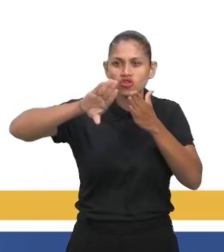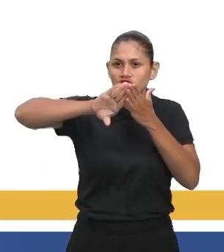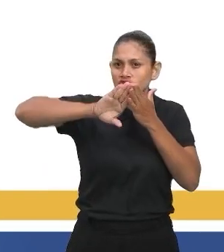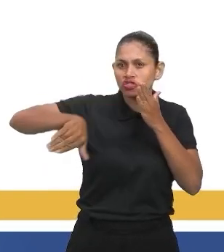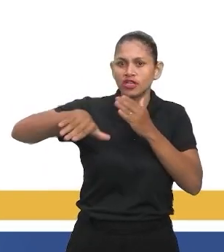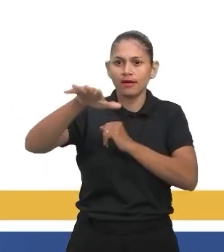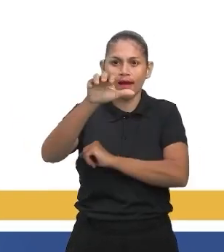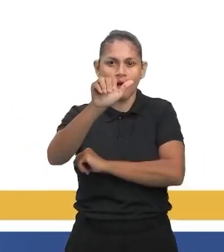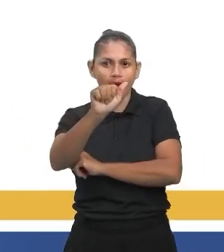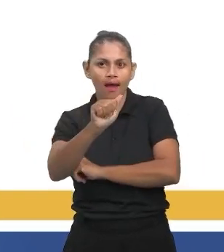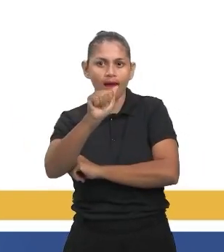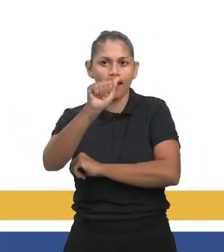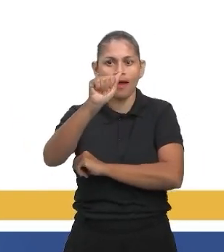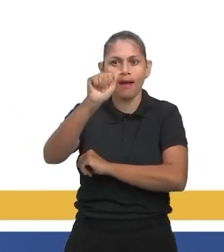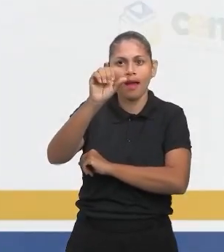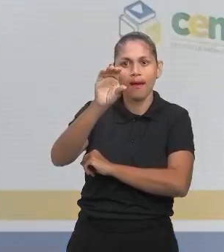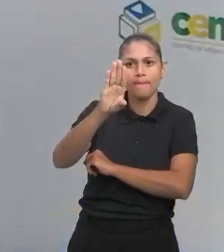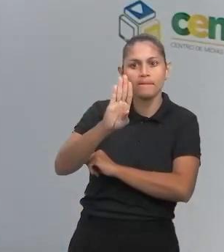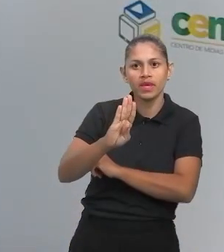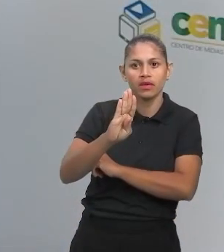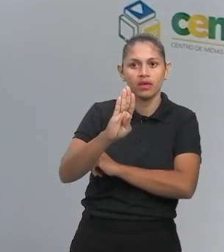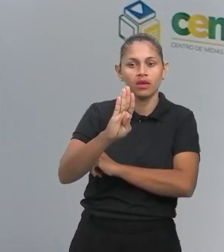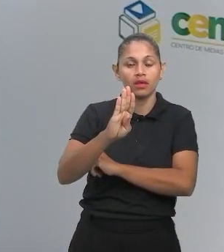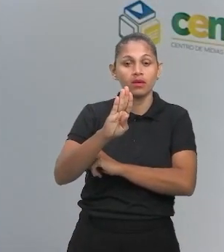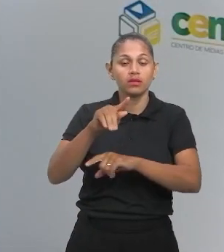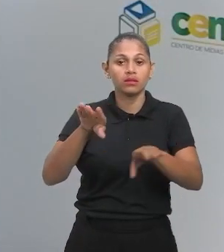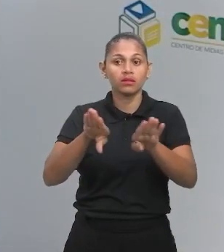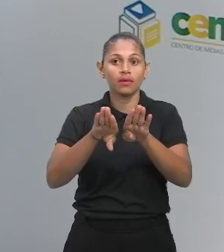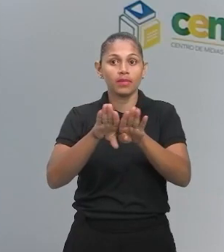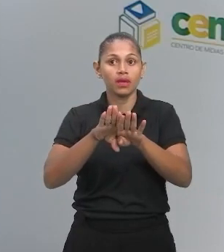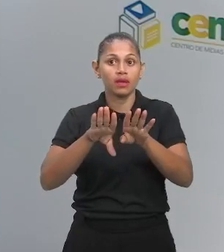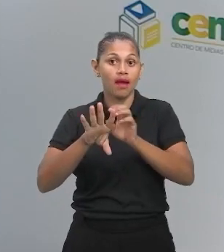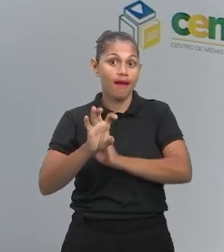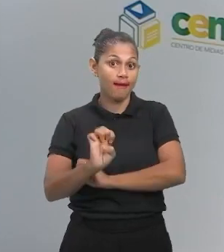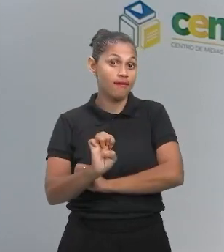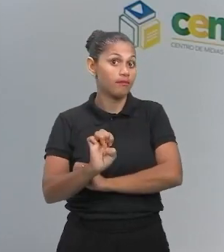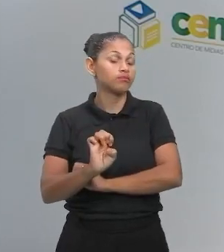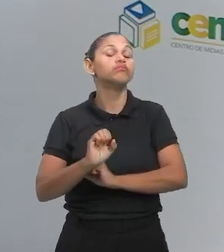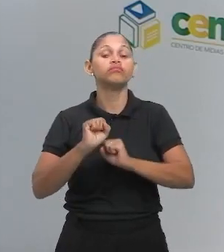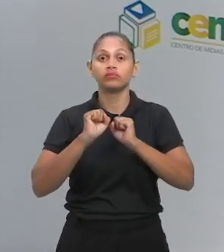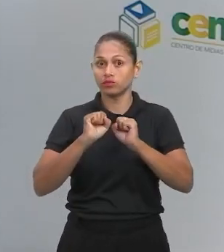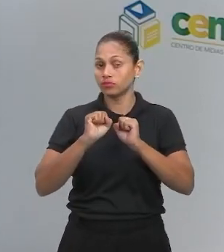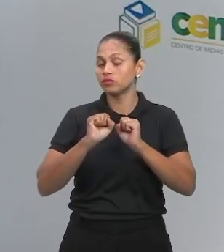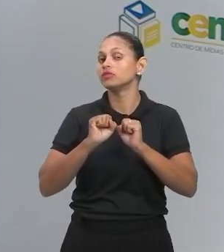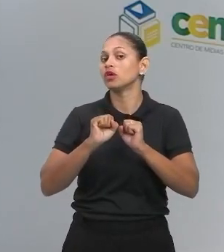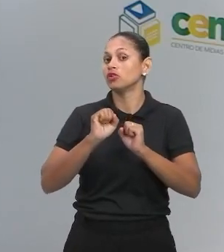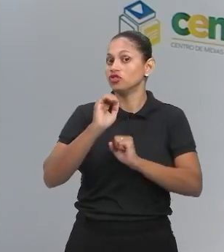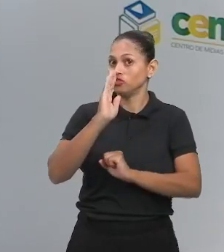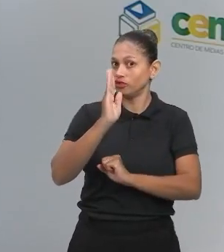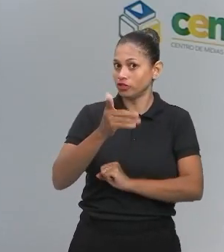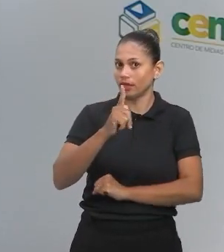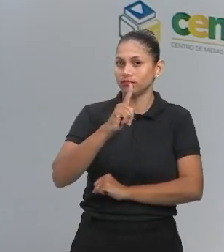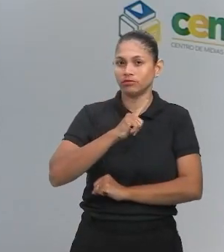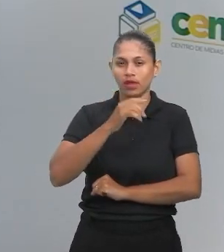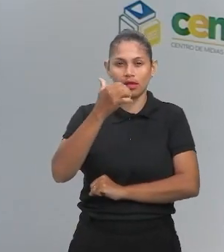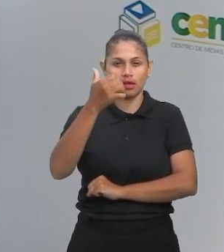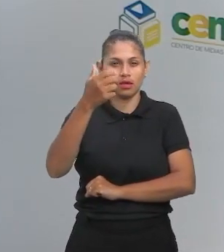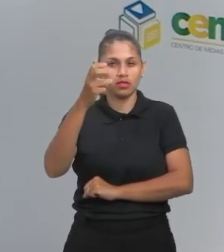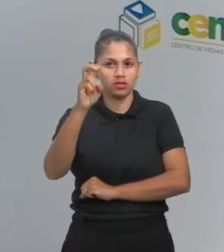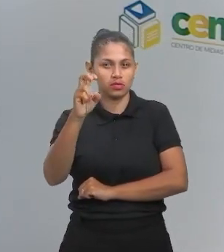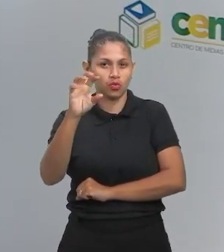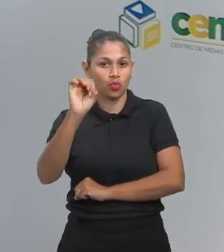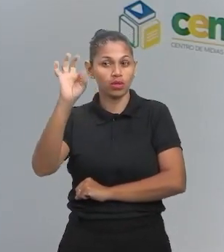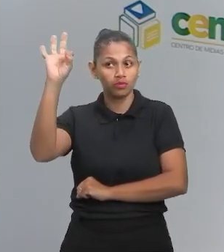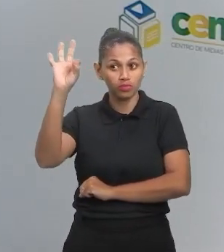questões. A sua chance de acerto agora é de 50%. Ou seja, você tem 50% de chance de acertar a questão mesmo chutando.